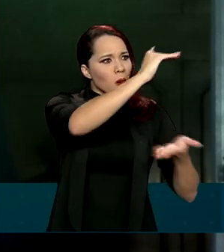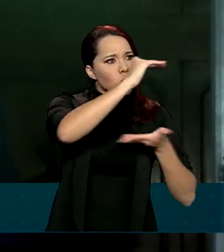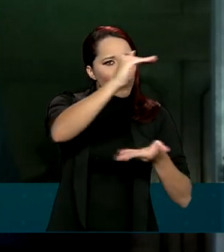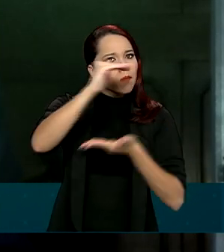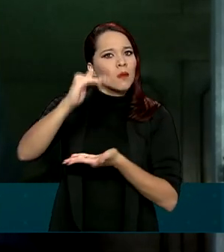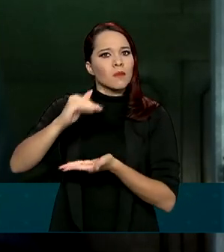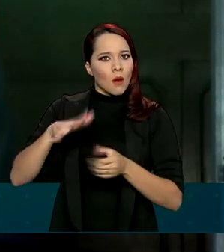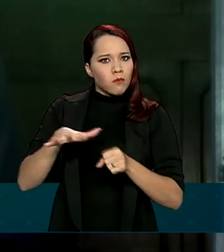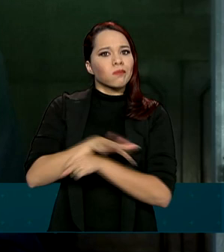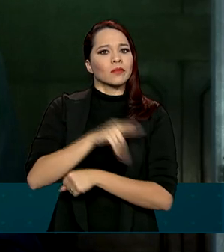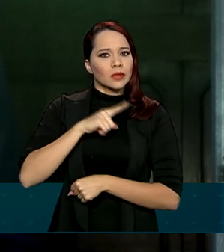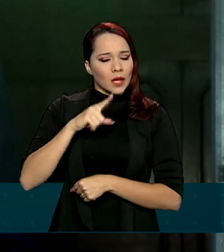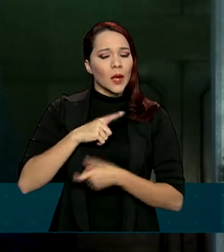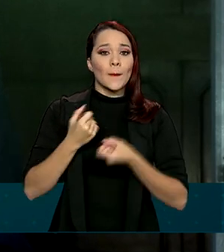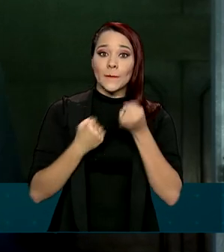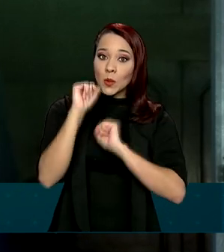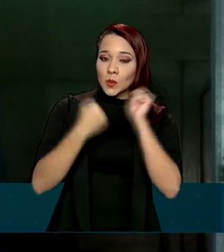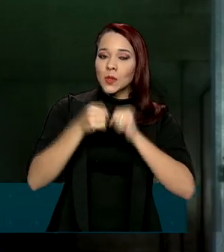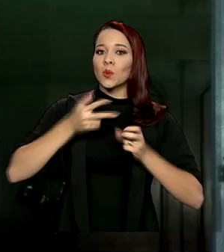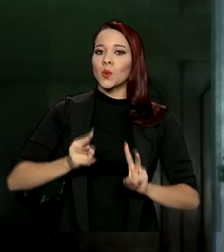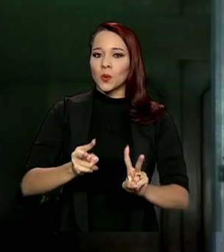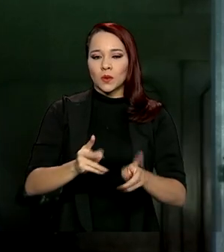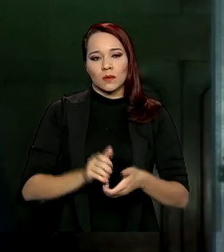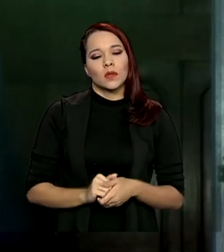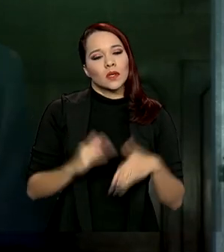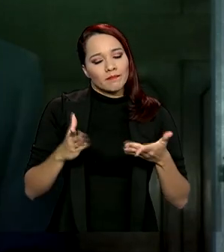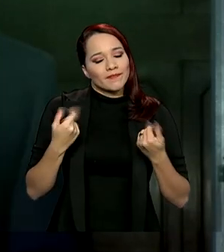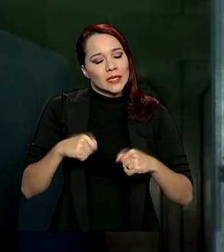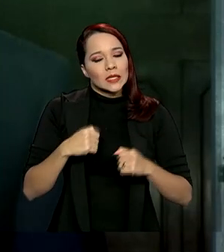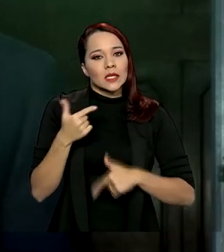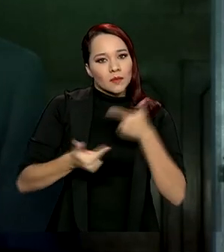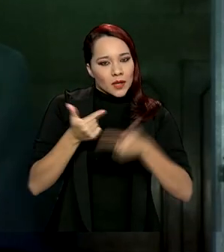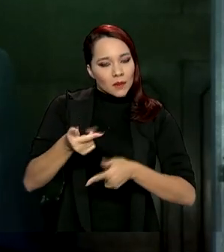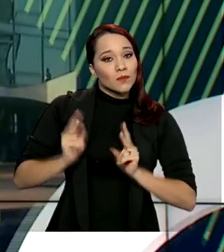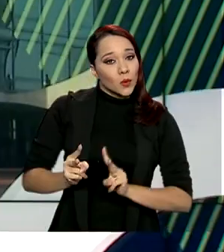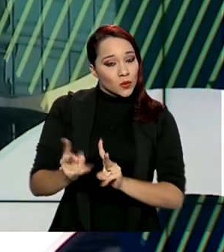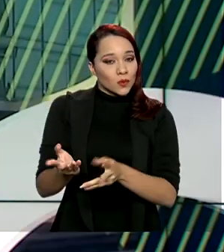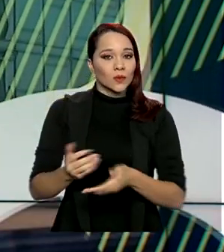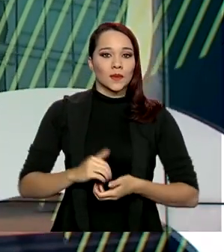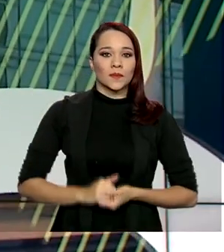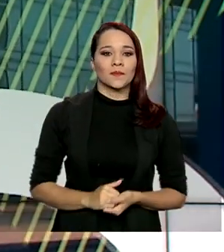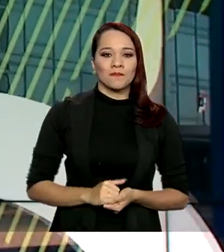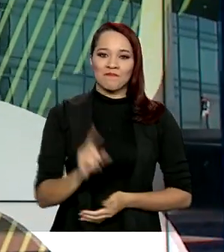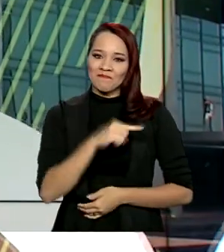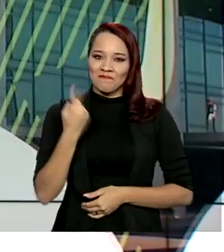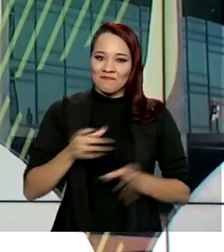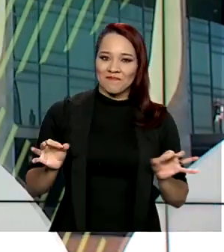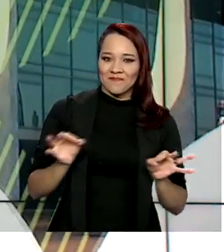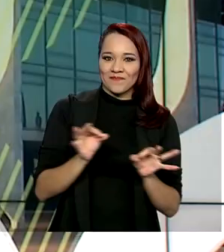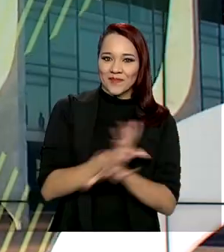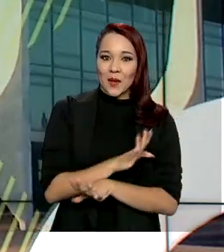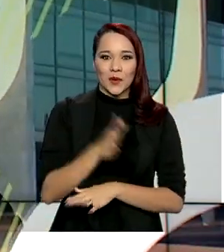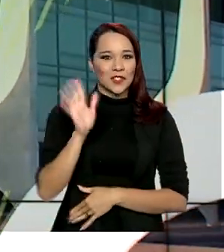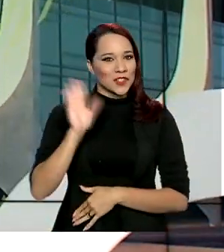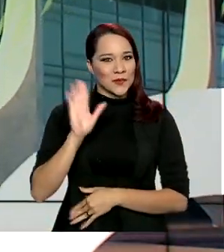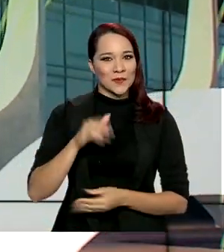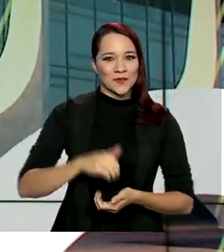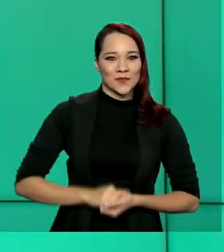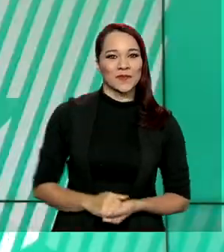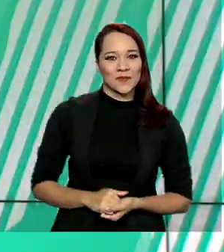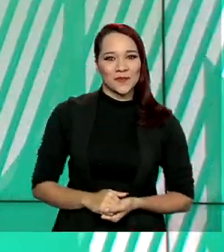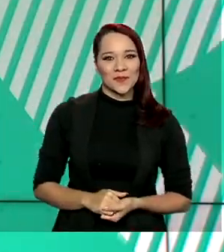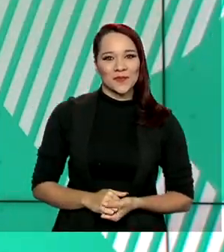funcionando. Então nós temos que trabalhar para continuar assim. A gente fica por aqui. Tchau, tchau.